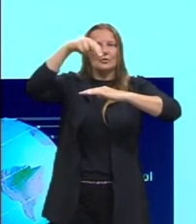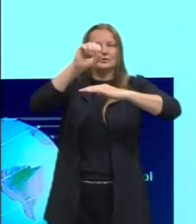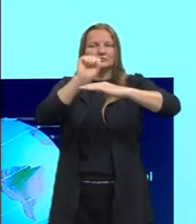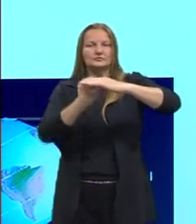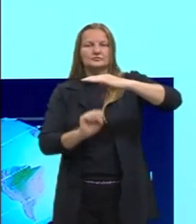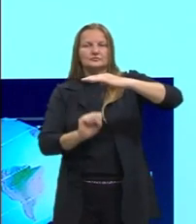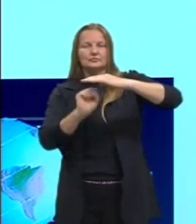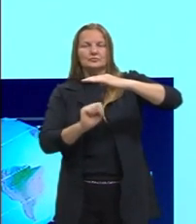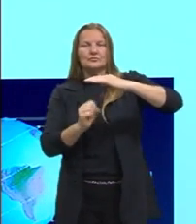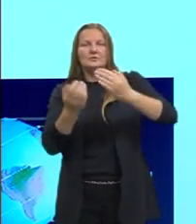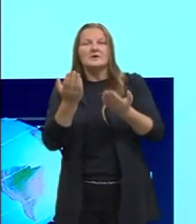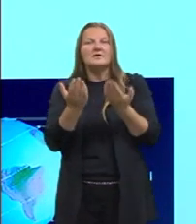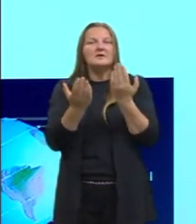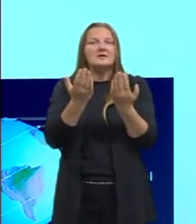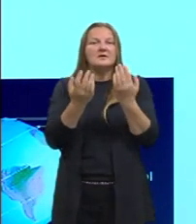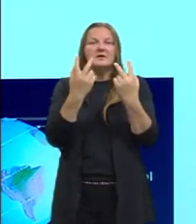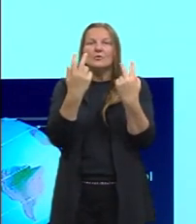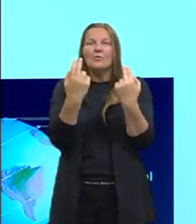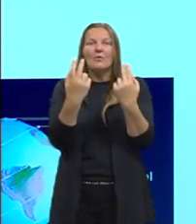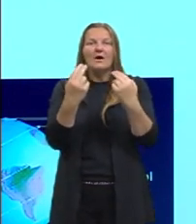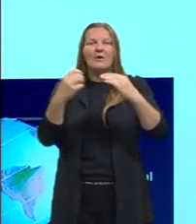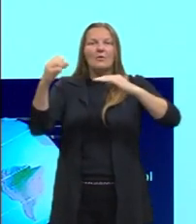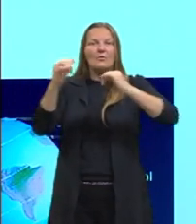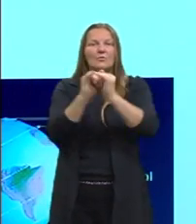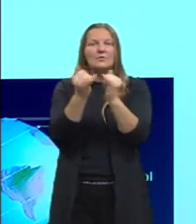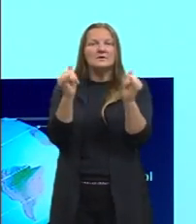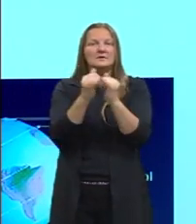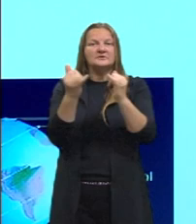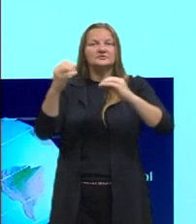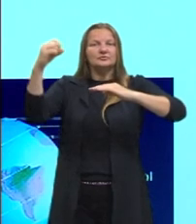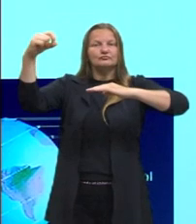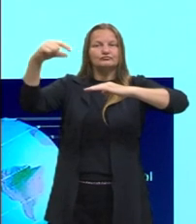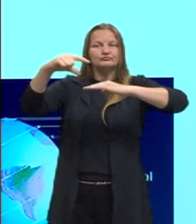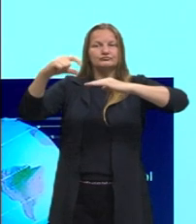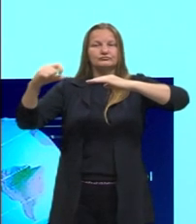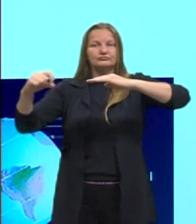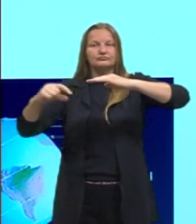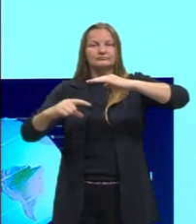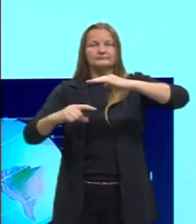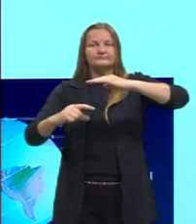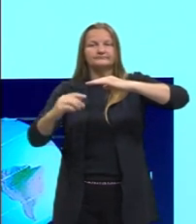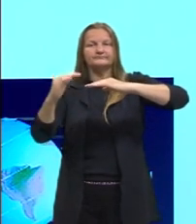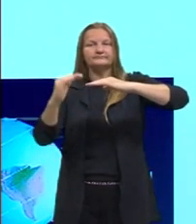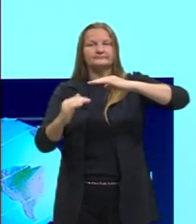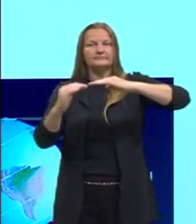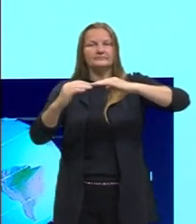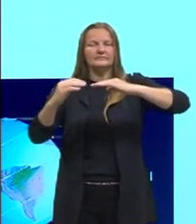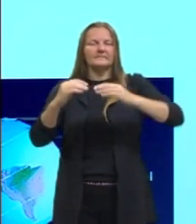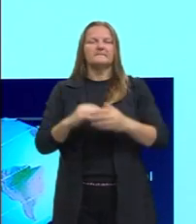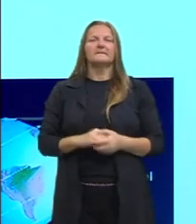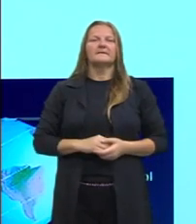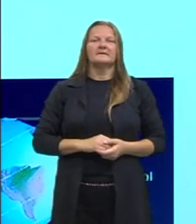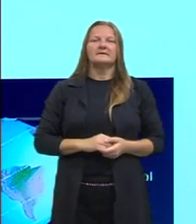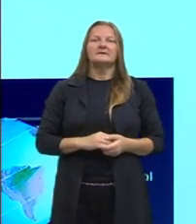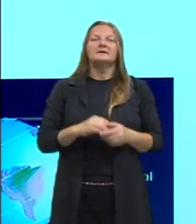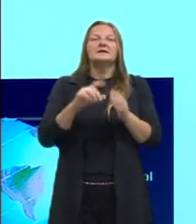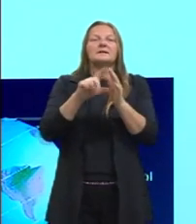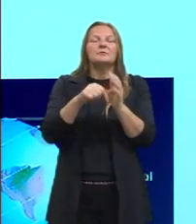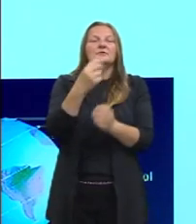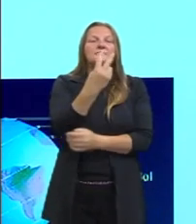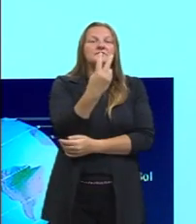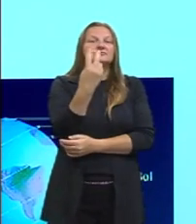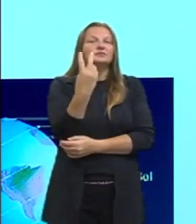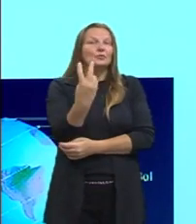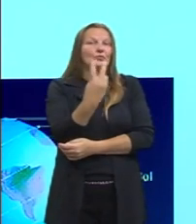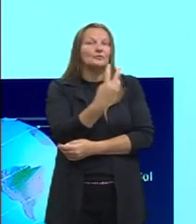carga energética, né? A mesma carga de hora solar. Já em 22 de